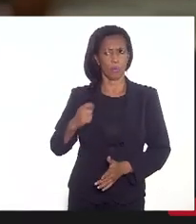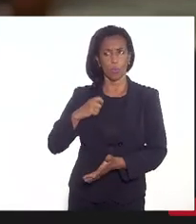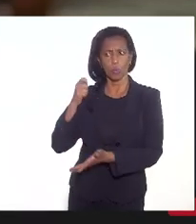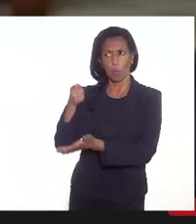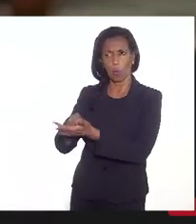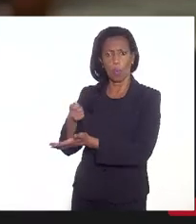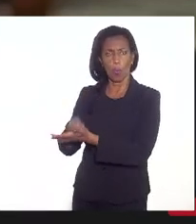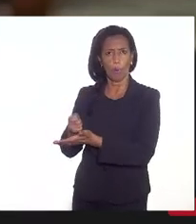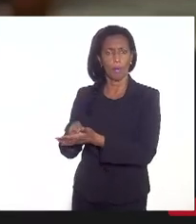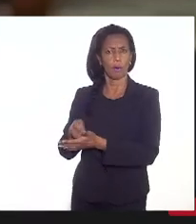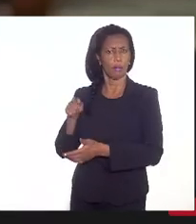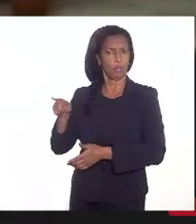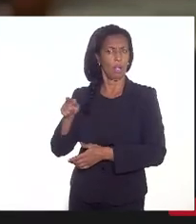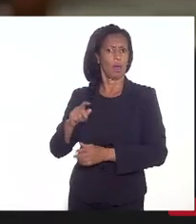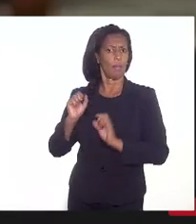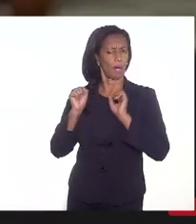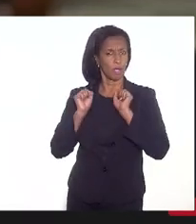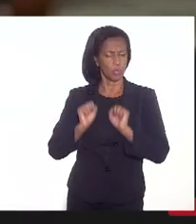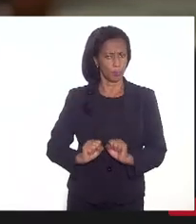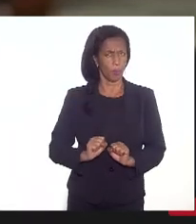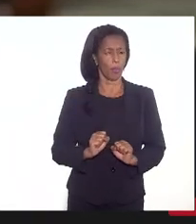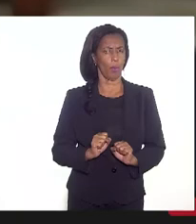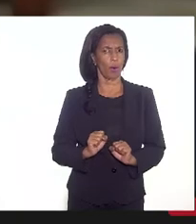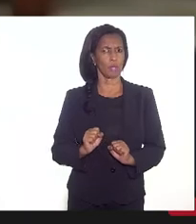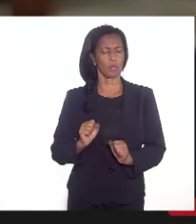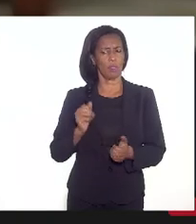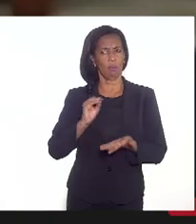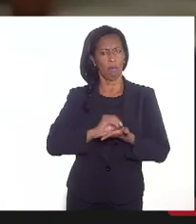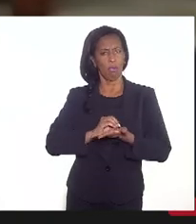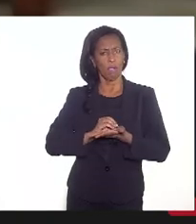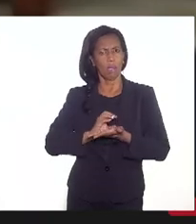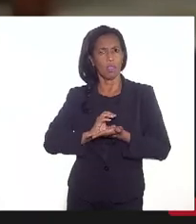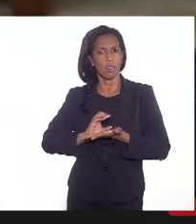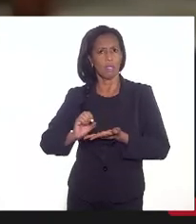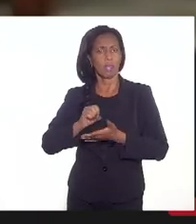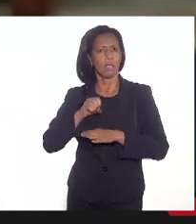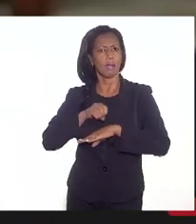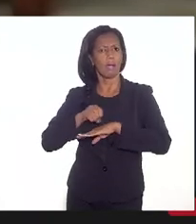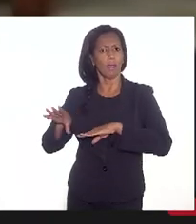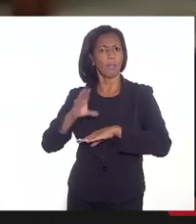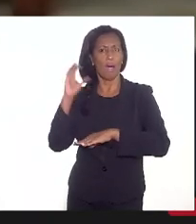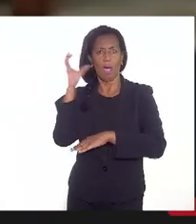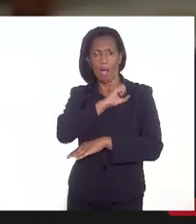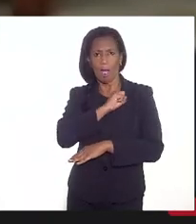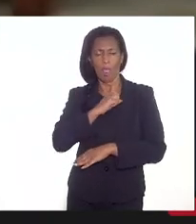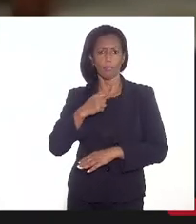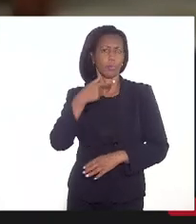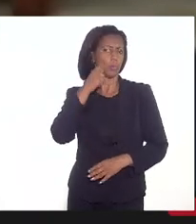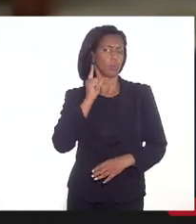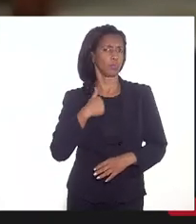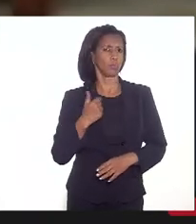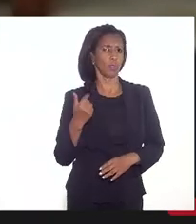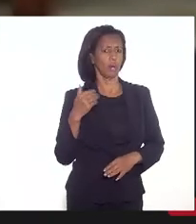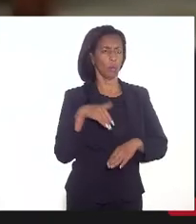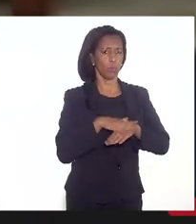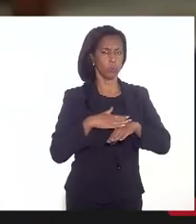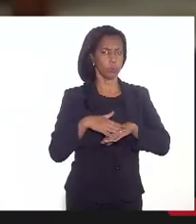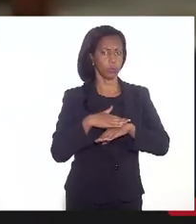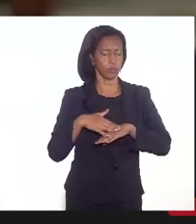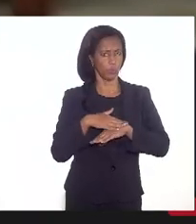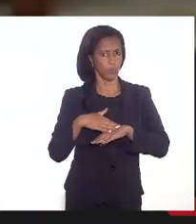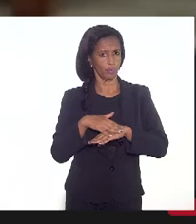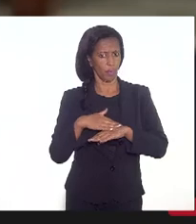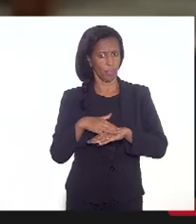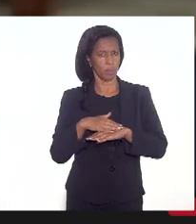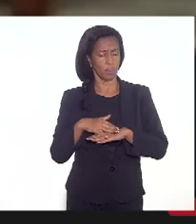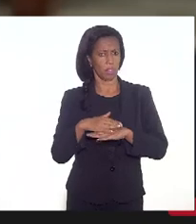a Casa Civil para que a gente possa encaminhar rapidamente. Ontem eu conversei com o presidente dessa casa no